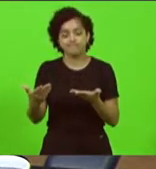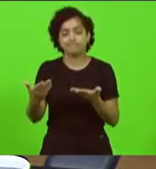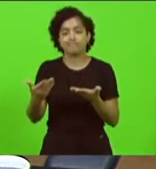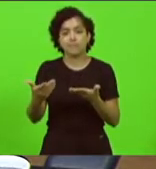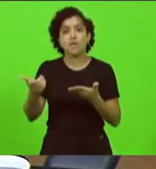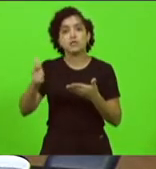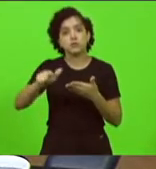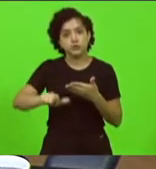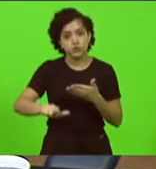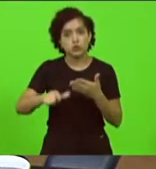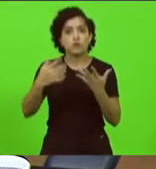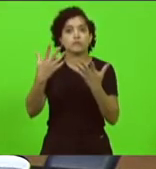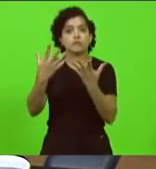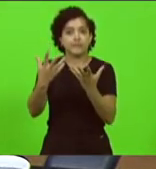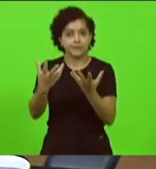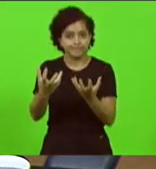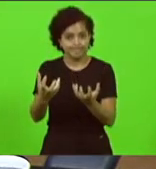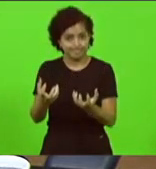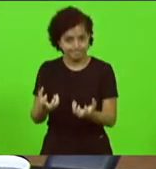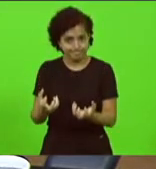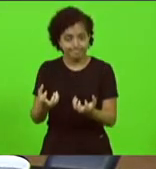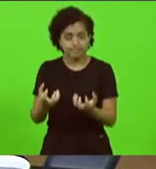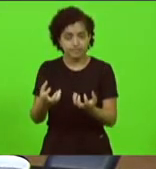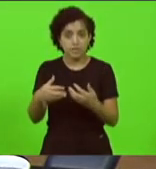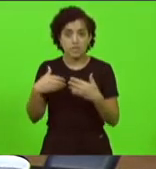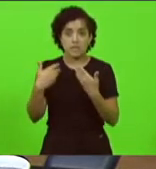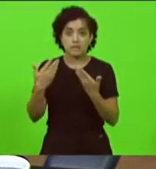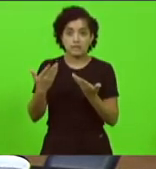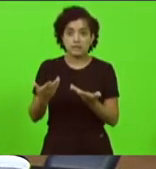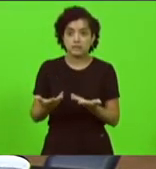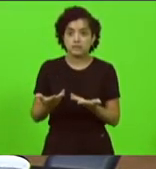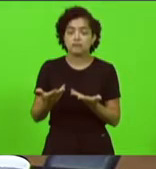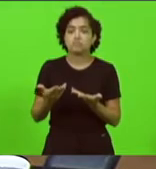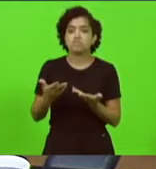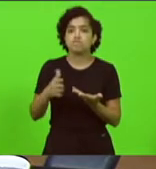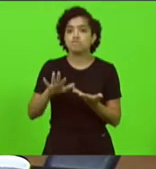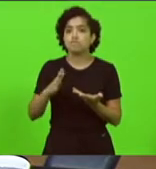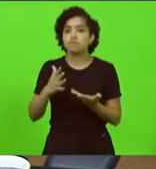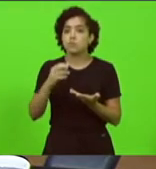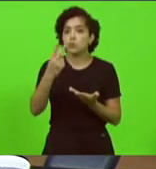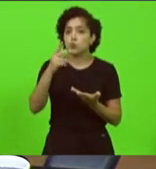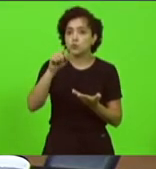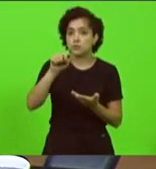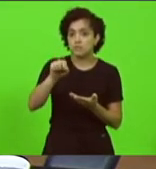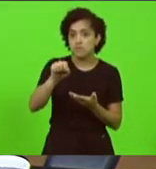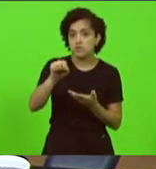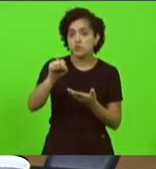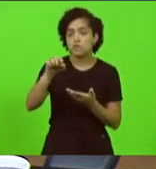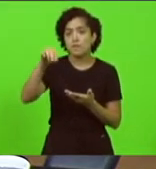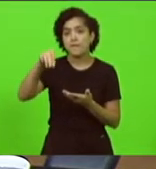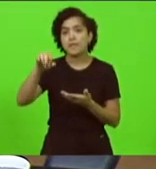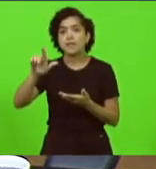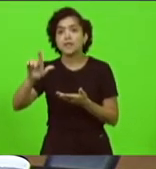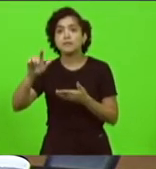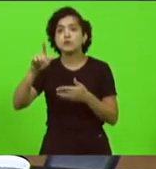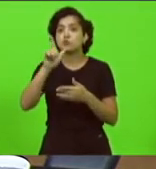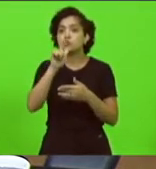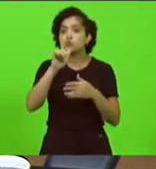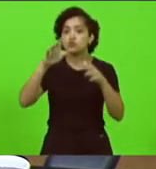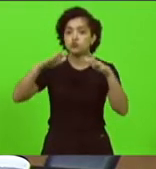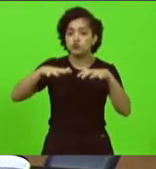a estiagem vai prejudicar e aí nós que temos uma média de dois mil milímetros de chuva por ano estamos